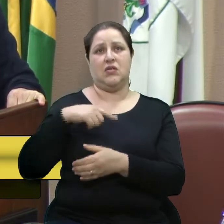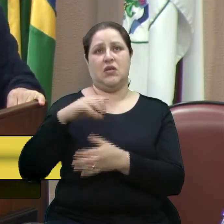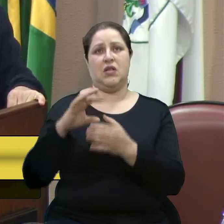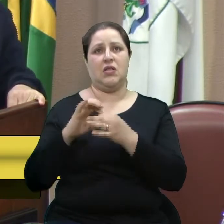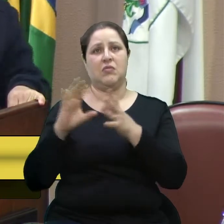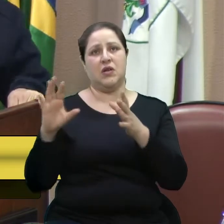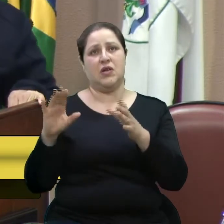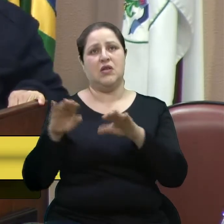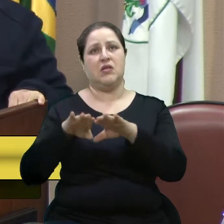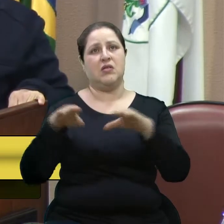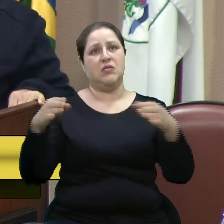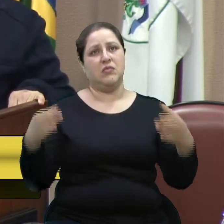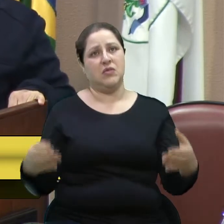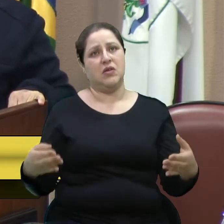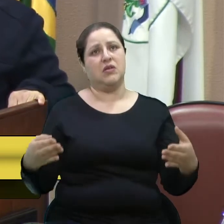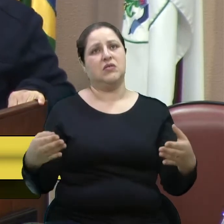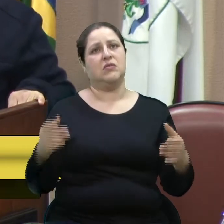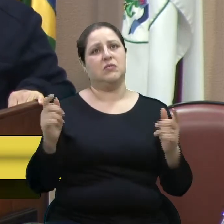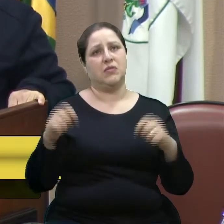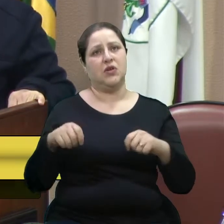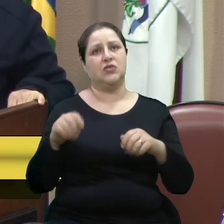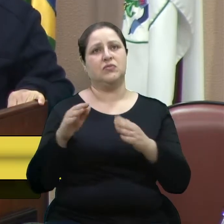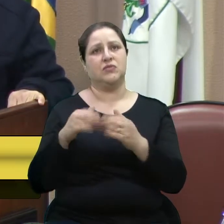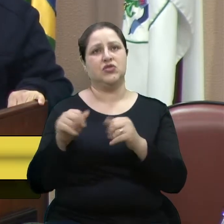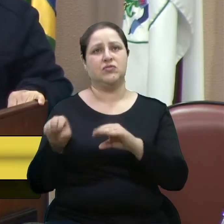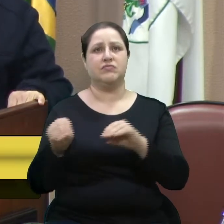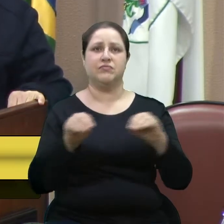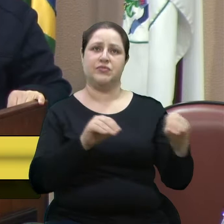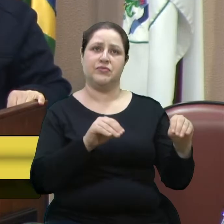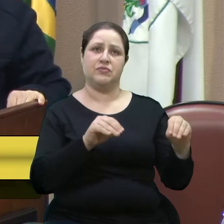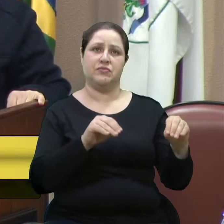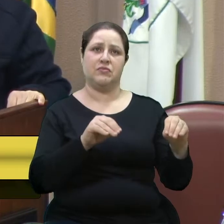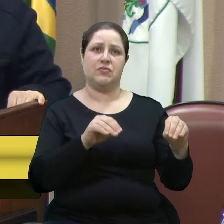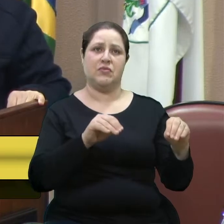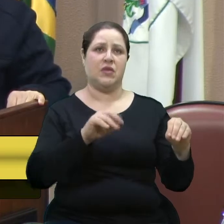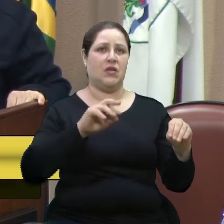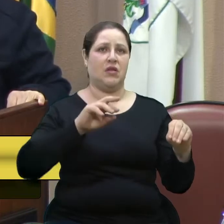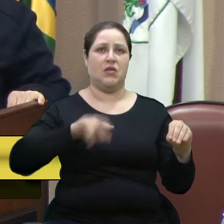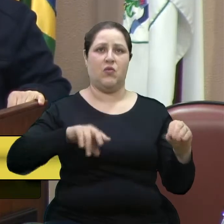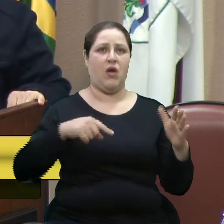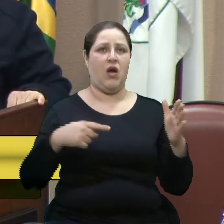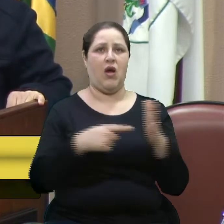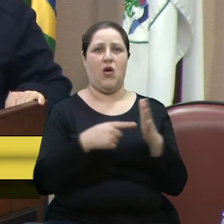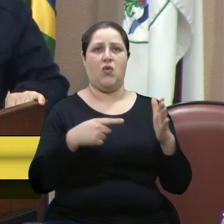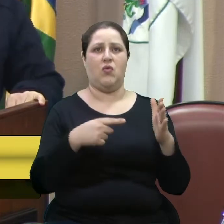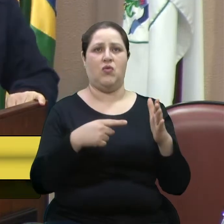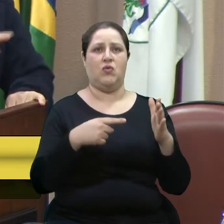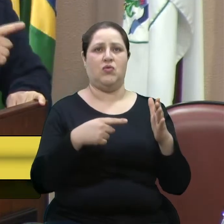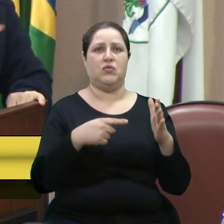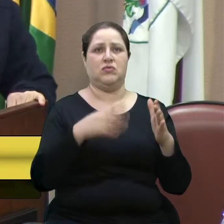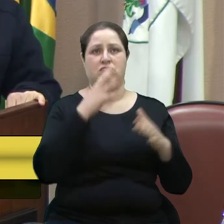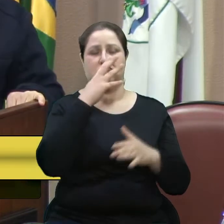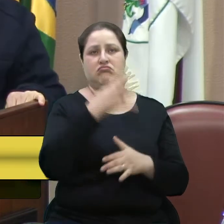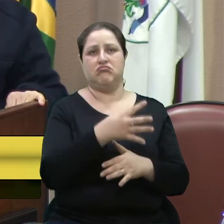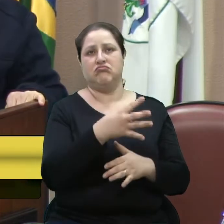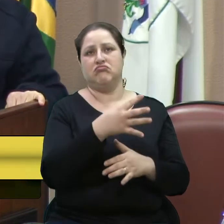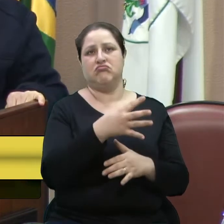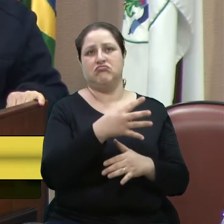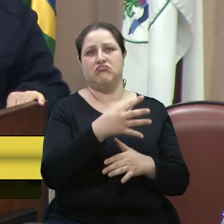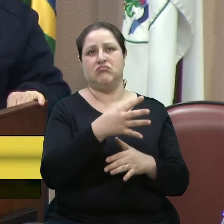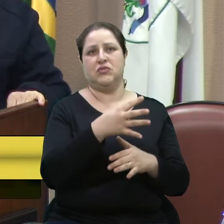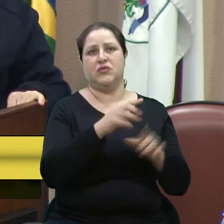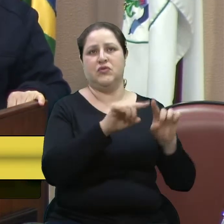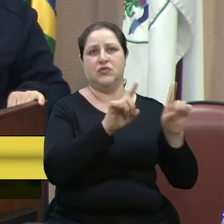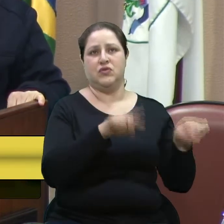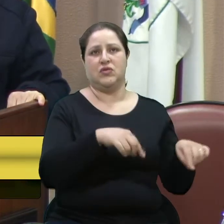com a mesa diretora, de adiar os nossos pedidos, senhor podia ter feito isso. Não acuse justamente os servidores da Câmara, muito menos os colegas vereadores.